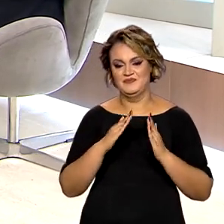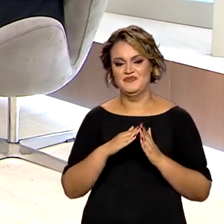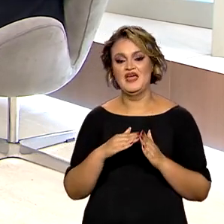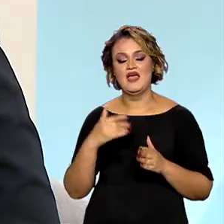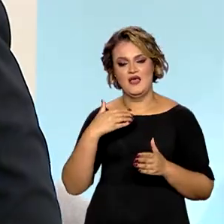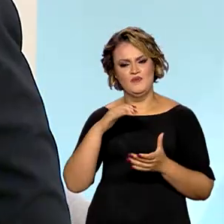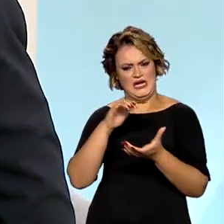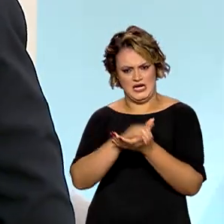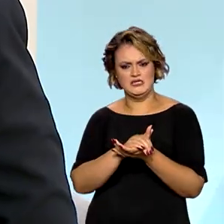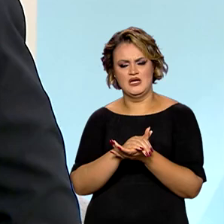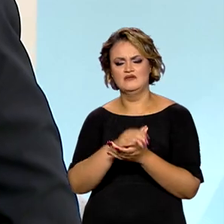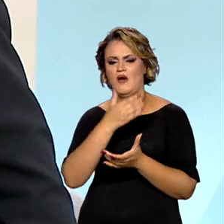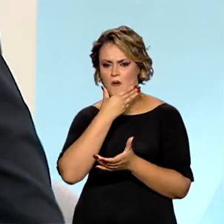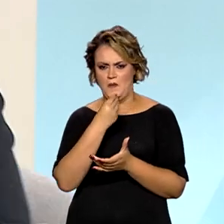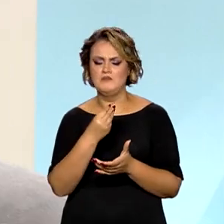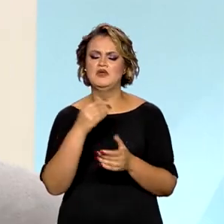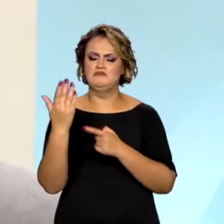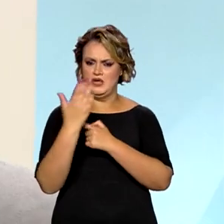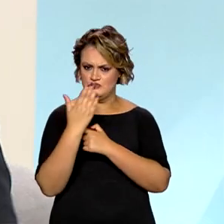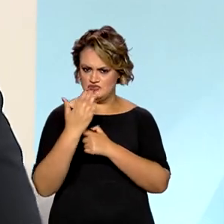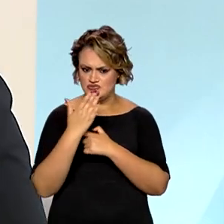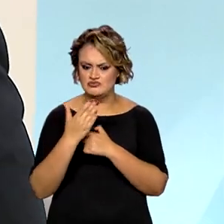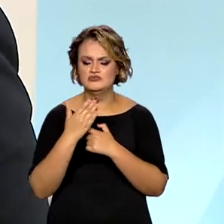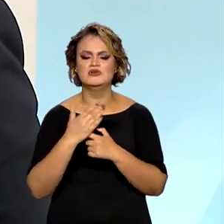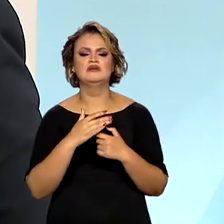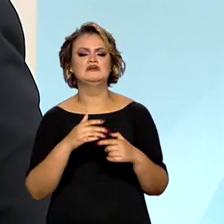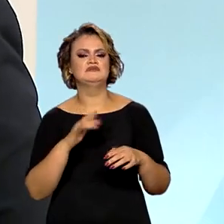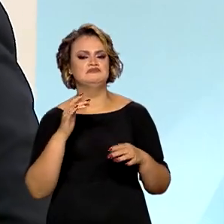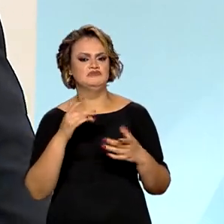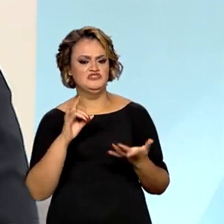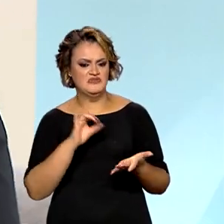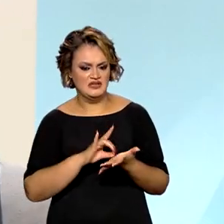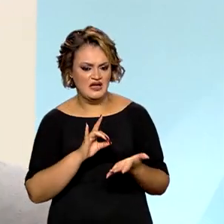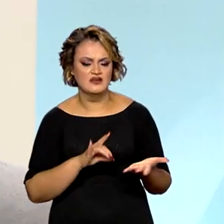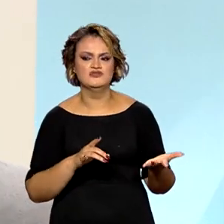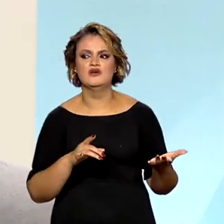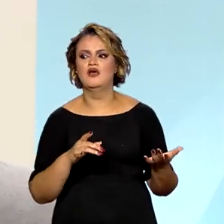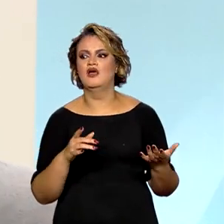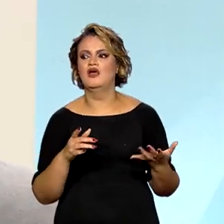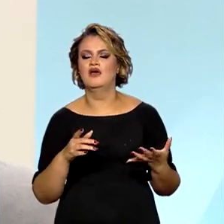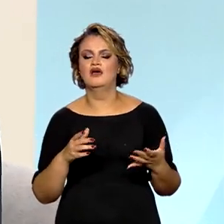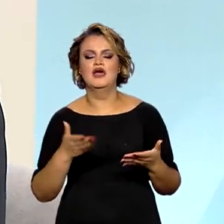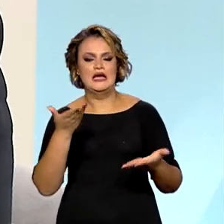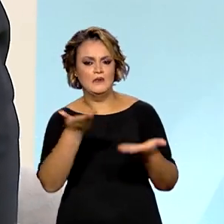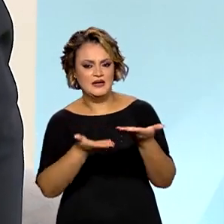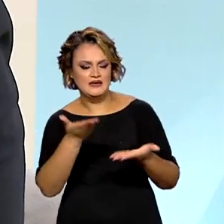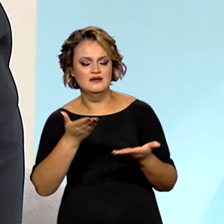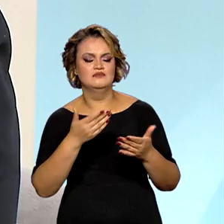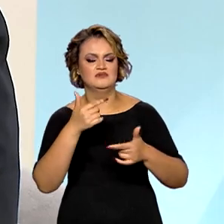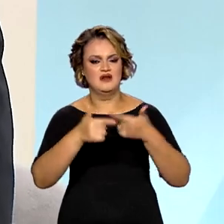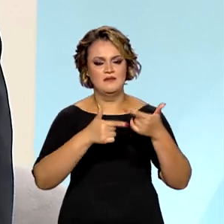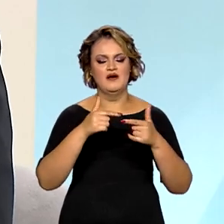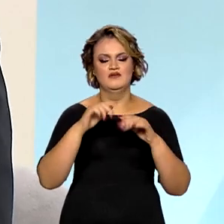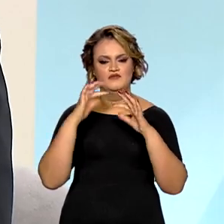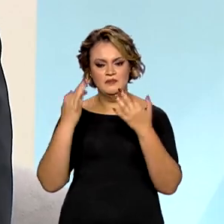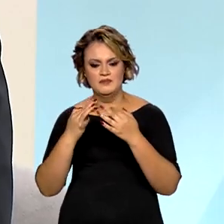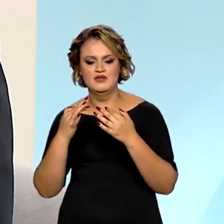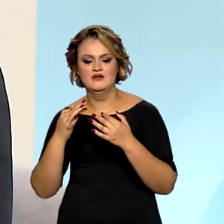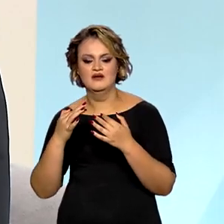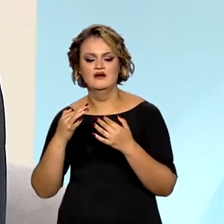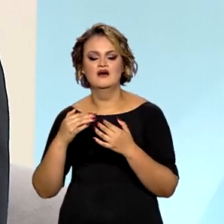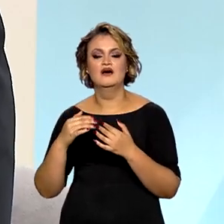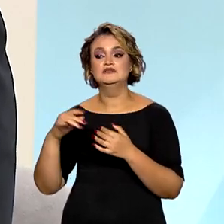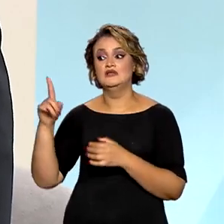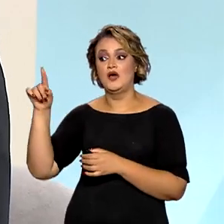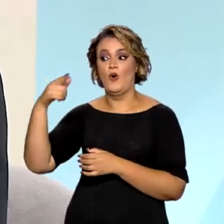tenho um esposo parceiro que ele entende corresponsabilidade no lar, que ele entende o equilíbrio trabalho-família. Eu tenho chefias.